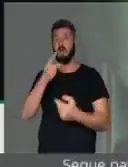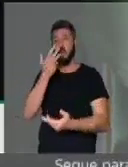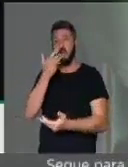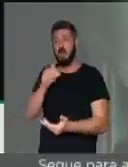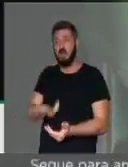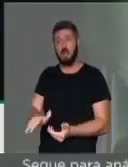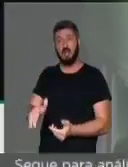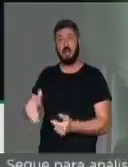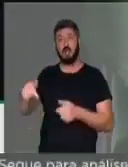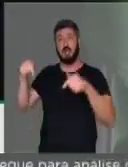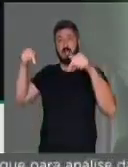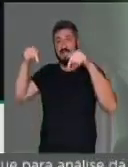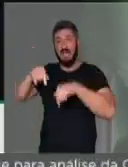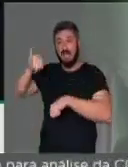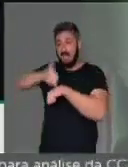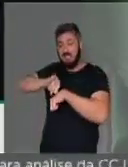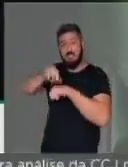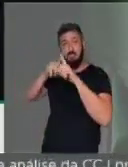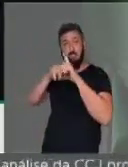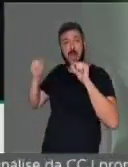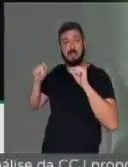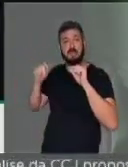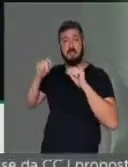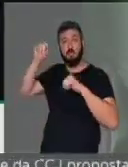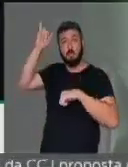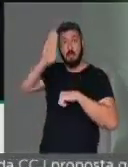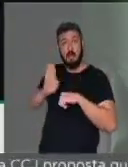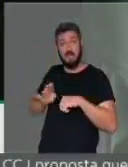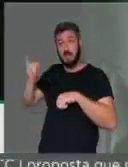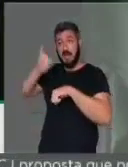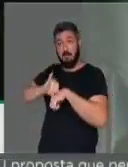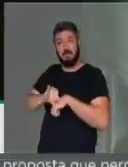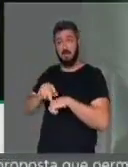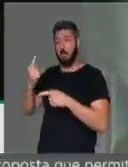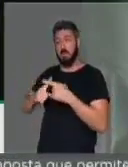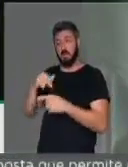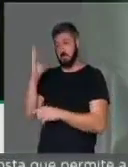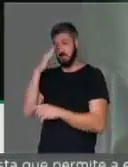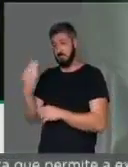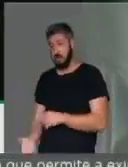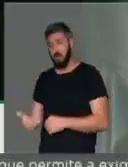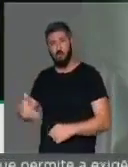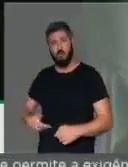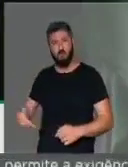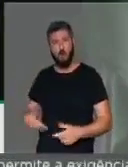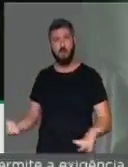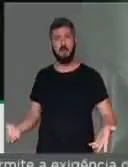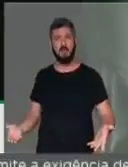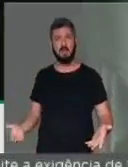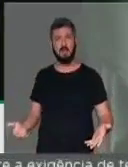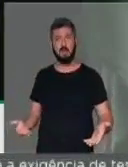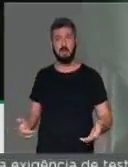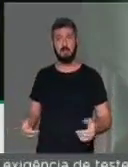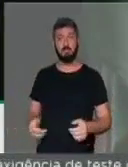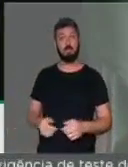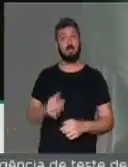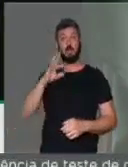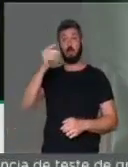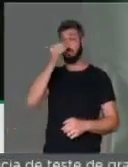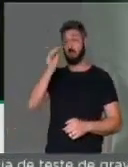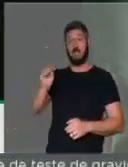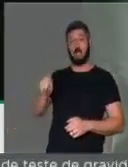criança no plano piloto desmaiando por fome. Todos ignoram, deputado Glauber, todos